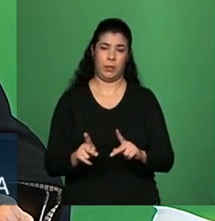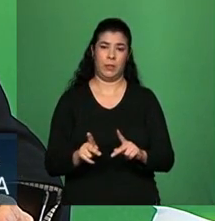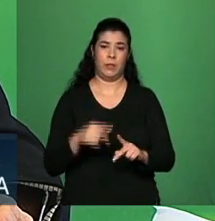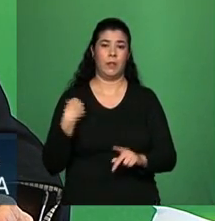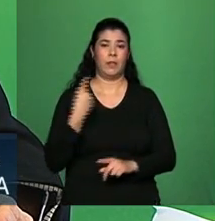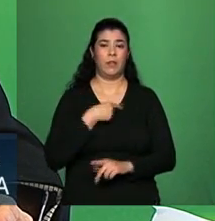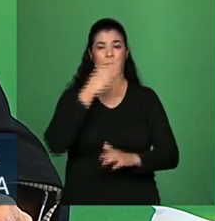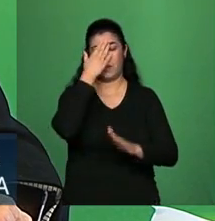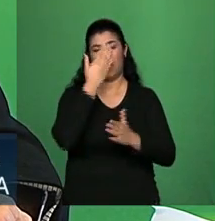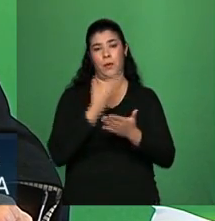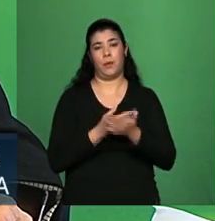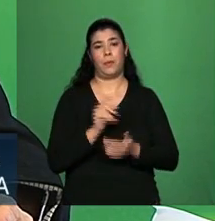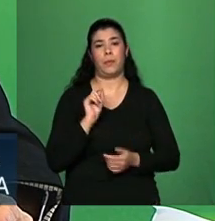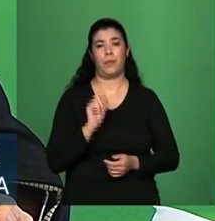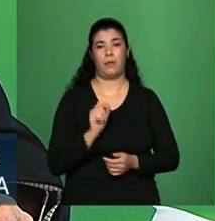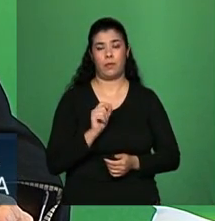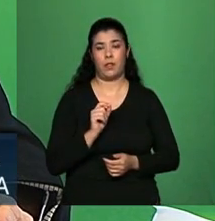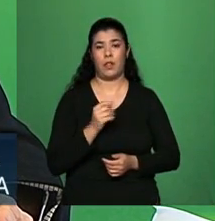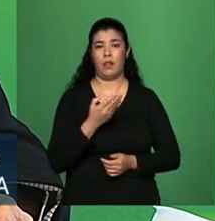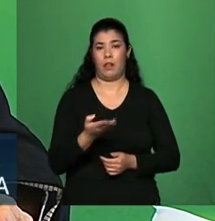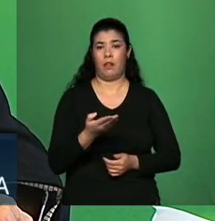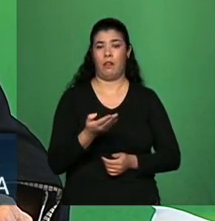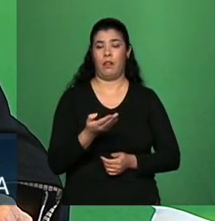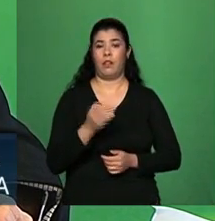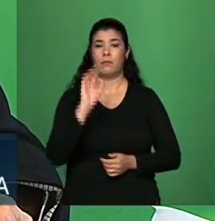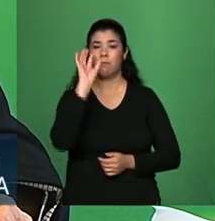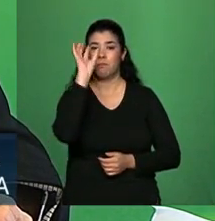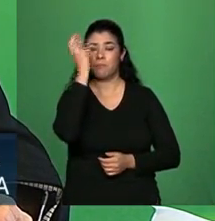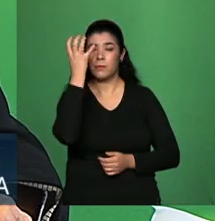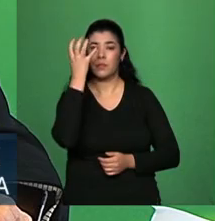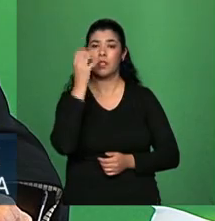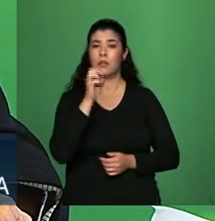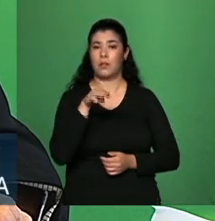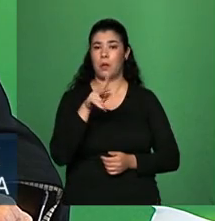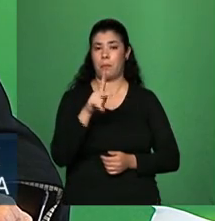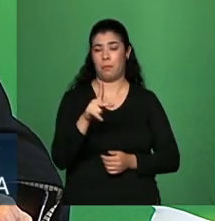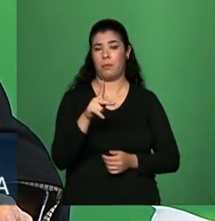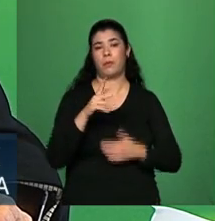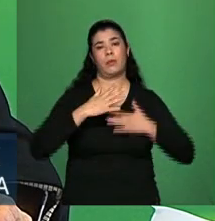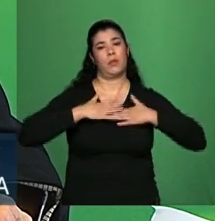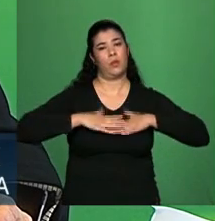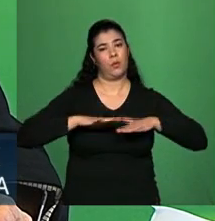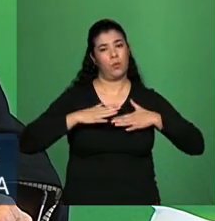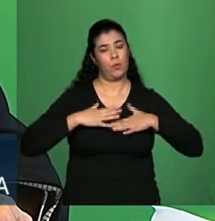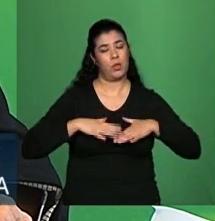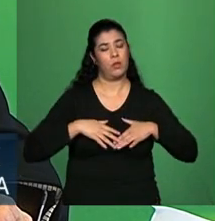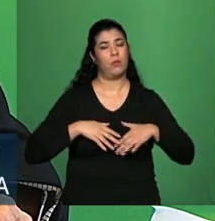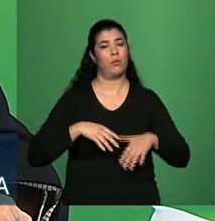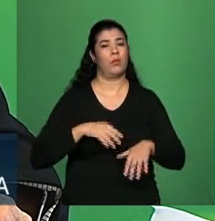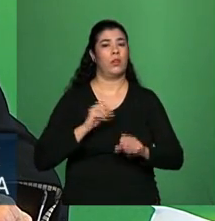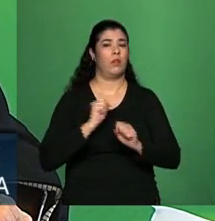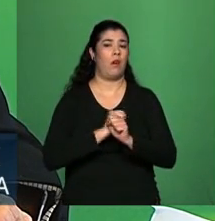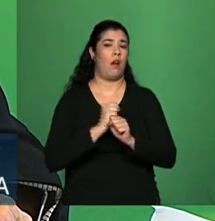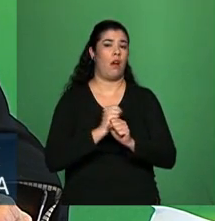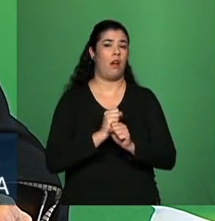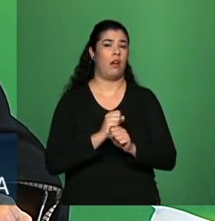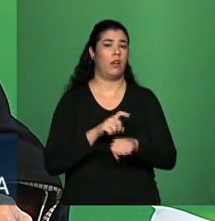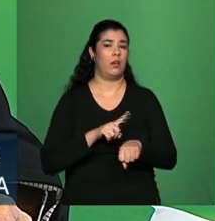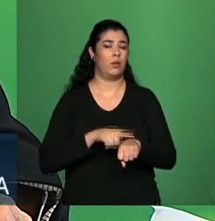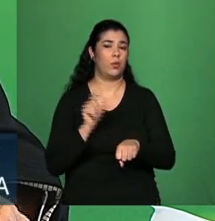que essas medidas permitem esse ambiente de tranquilidade, no curto prazo elas também